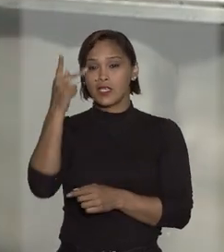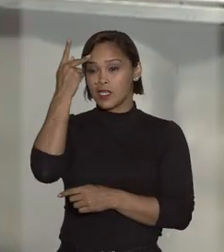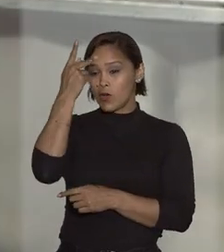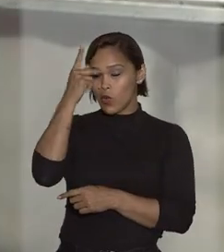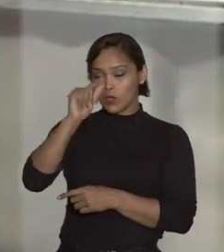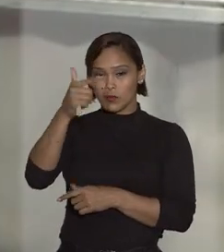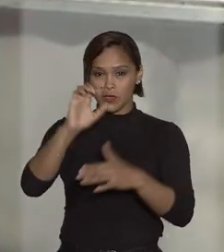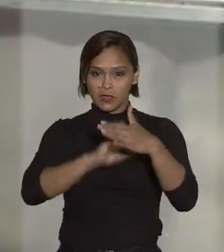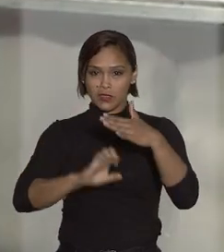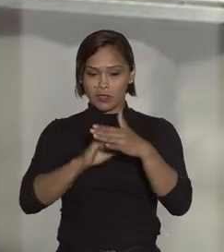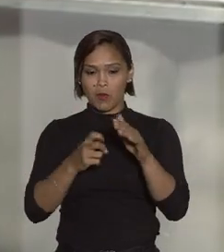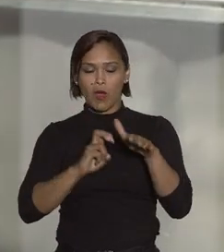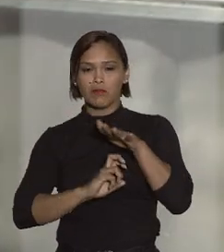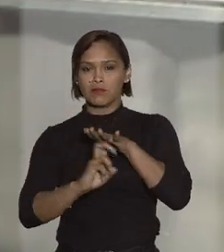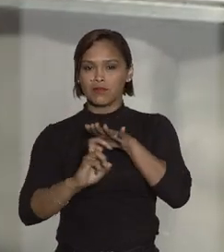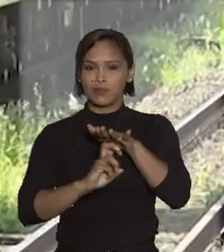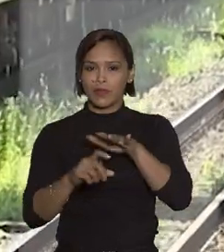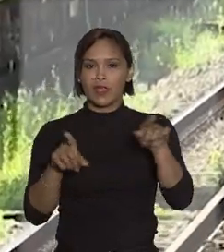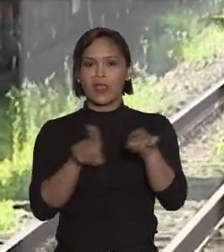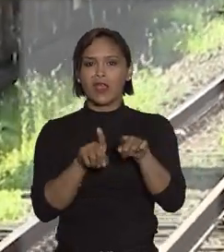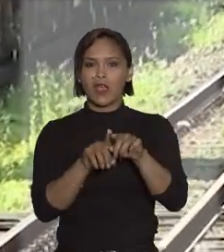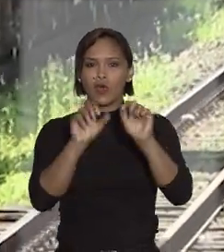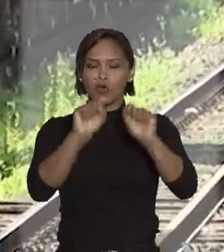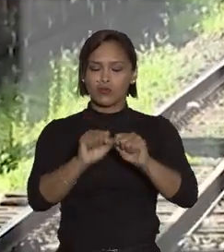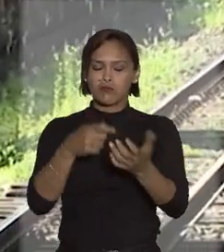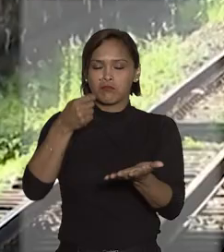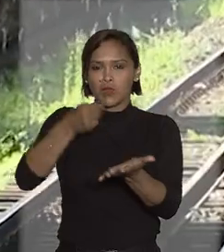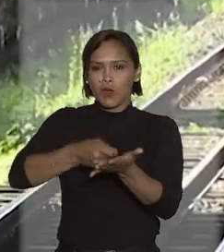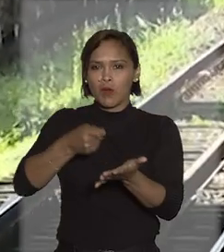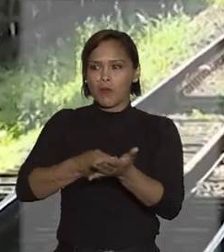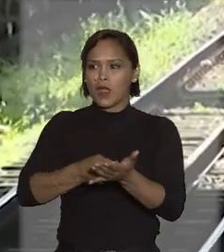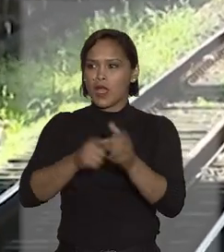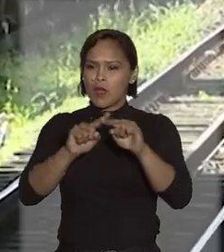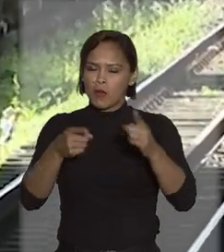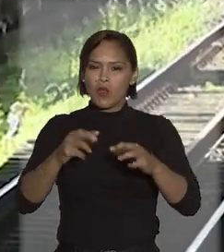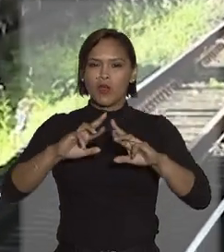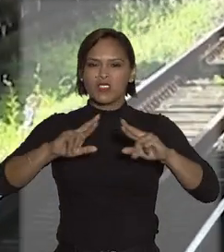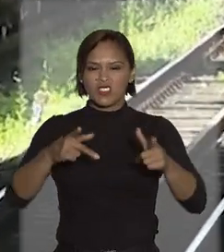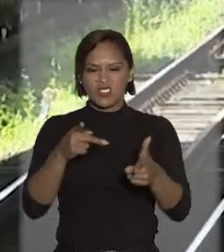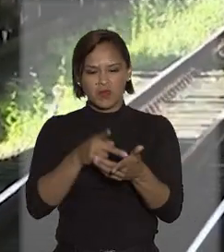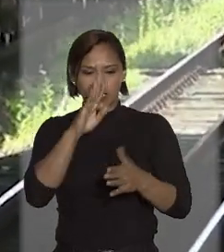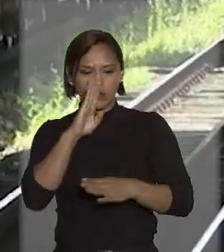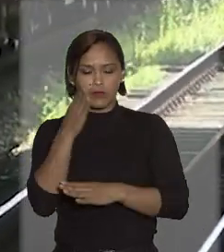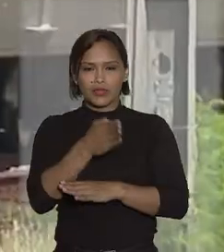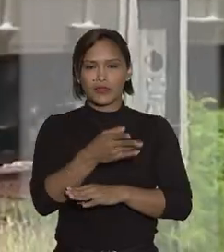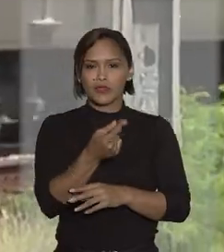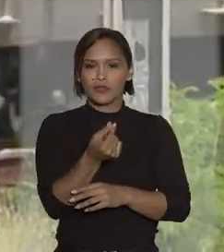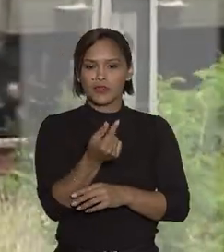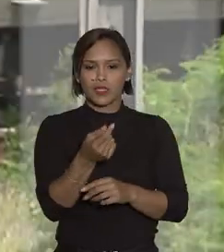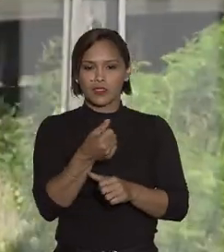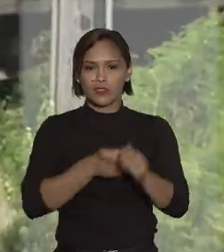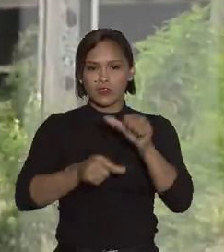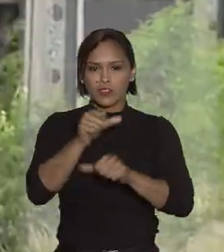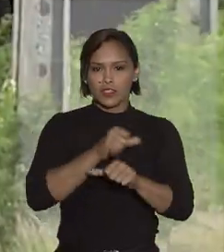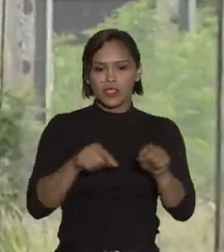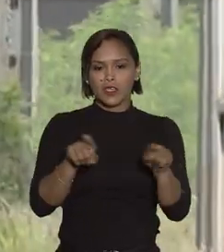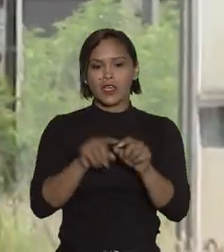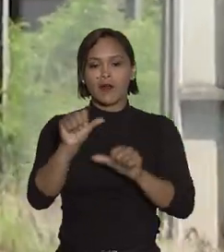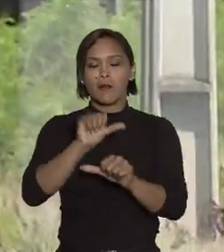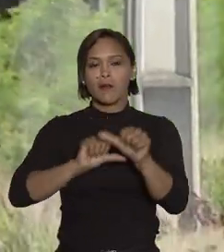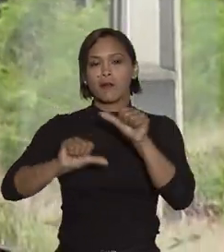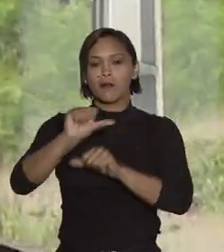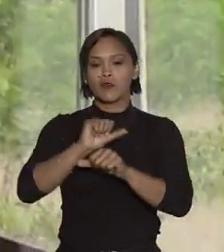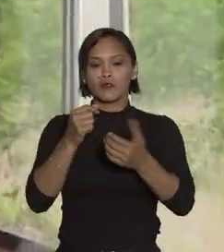Metropolitanos. A construtora queria cobrar indenização por alegadas despesas indiretas geradas em razão das